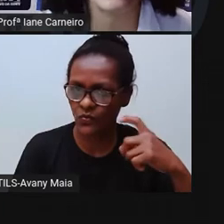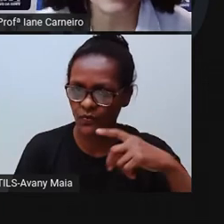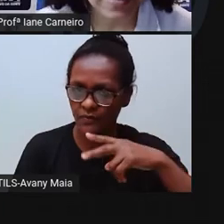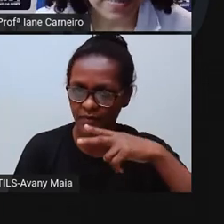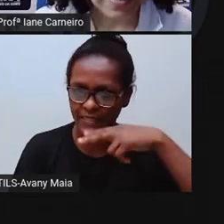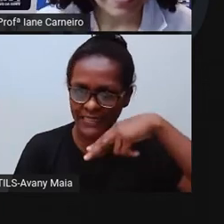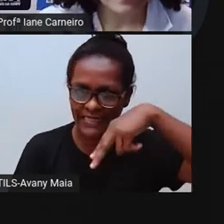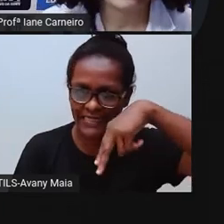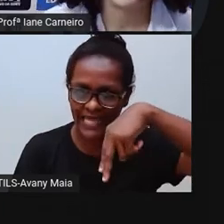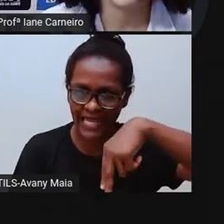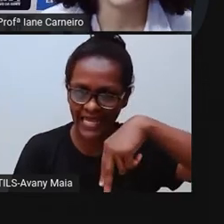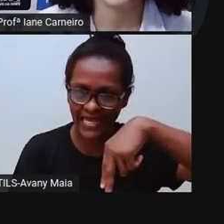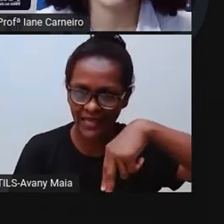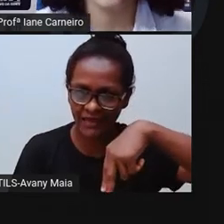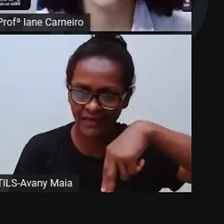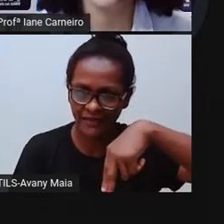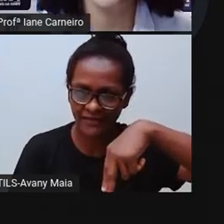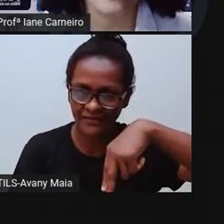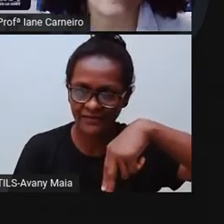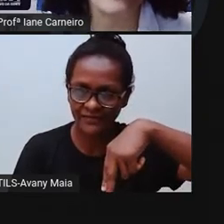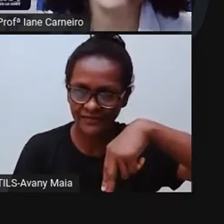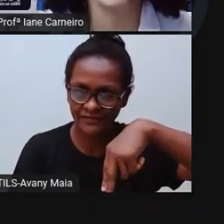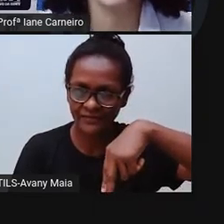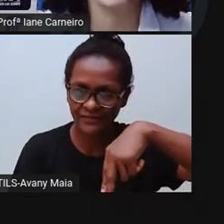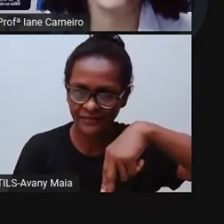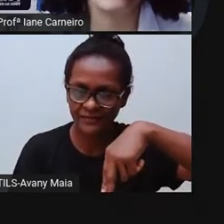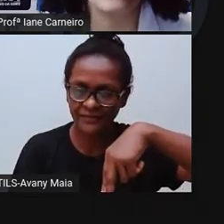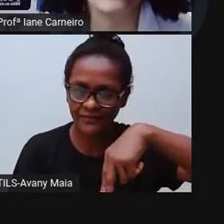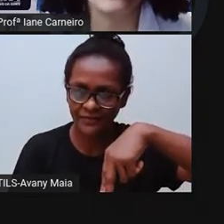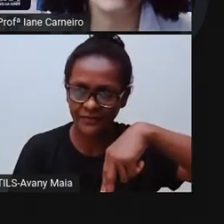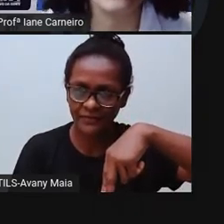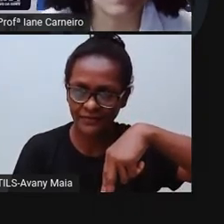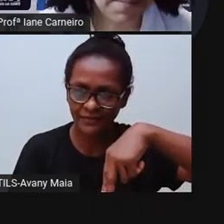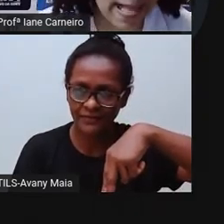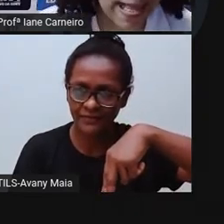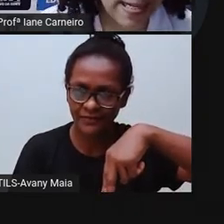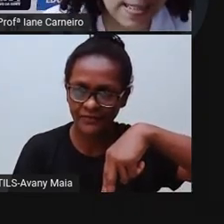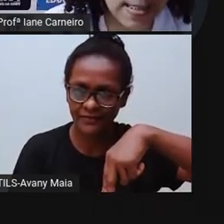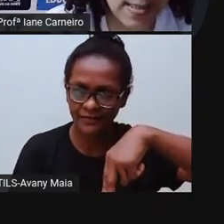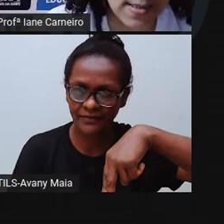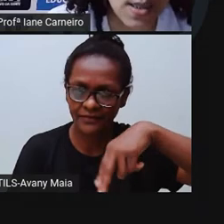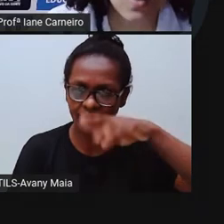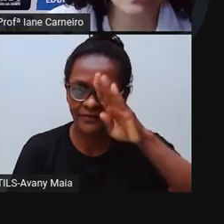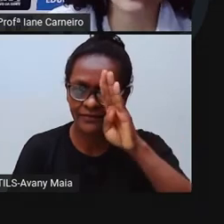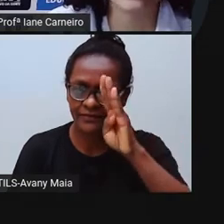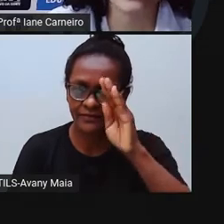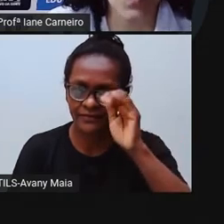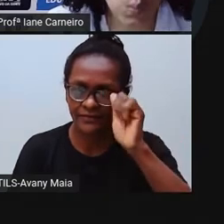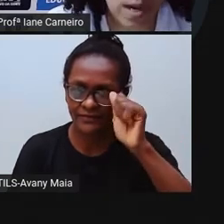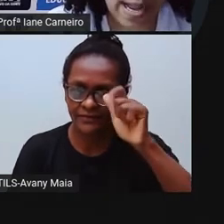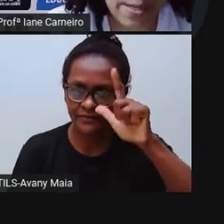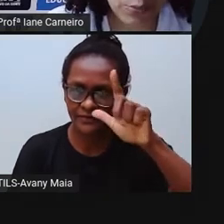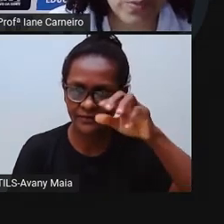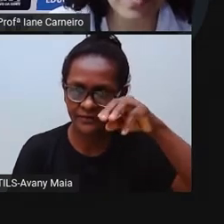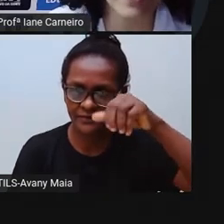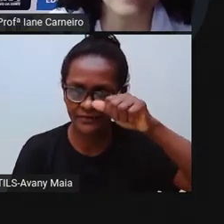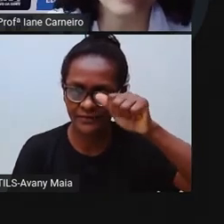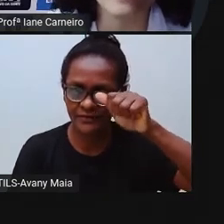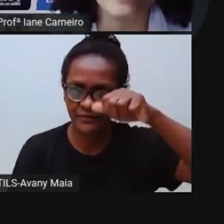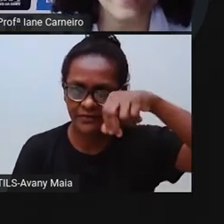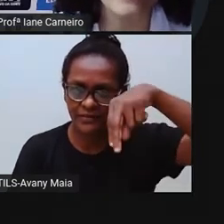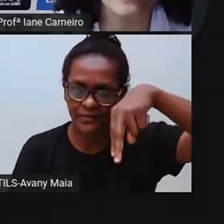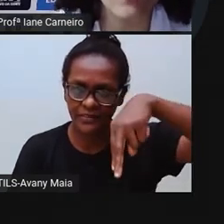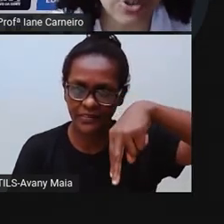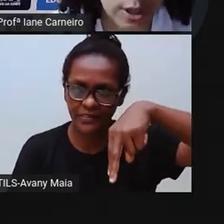A letra? Nê, ó. Bá, lã. Bá, lã, sô. Aí eu uso a